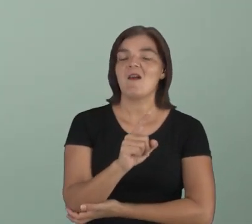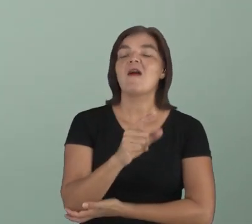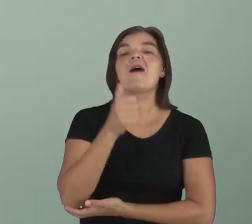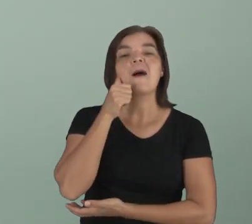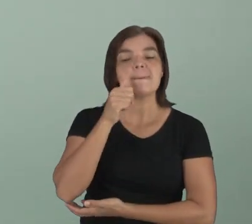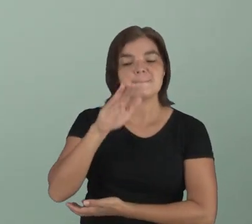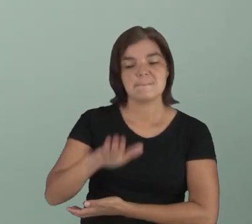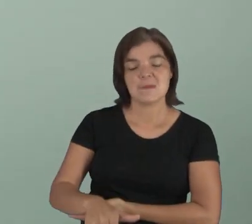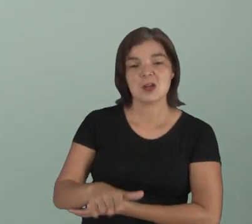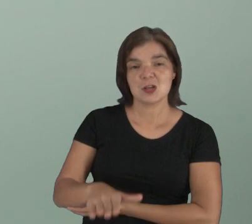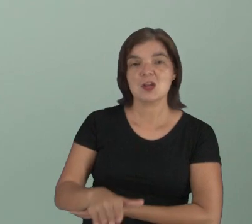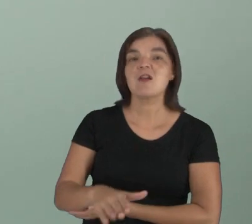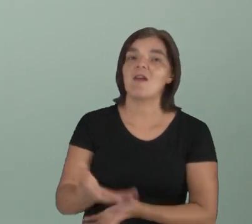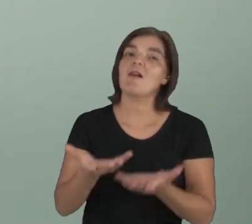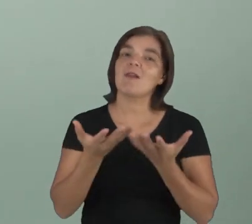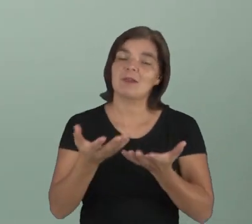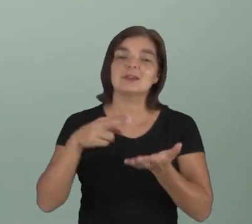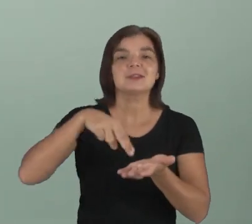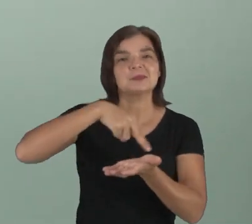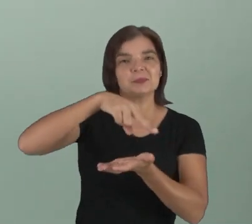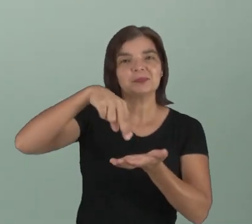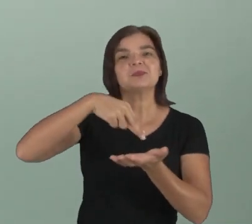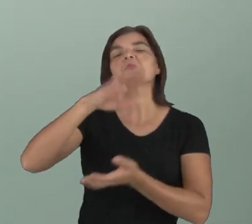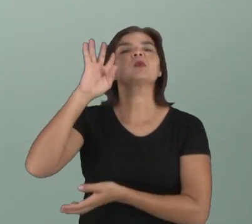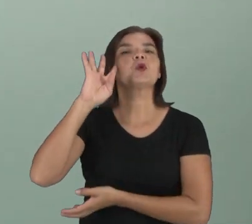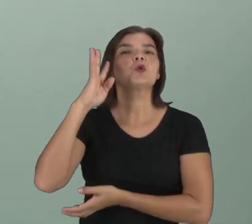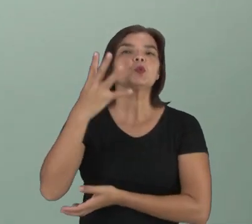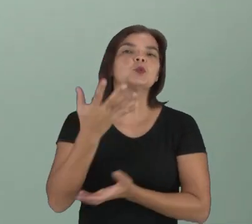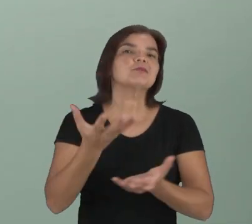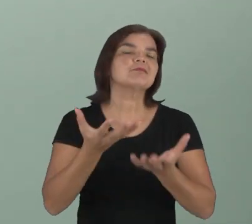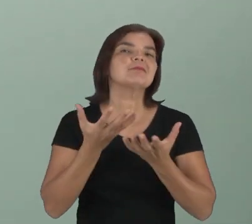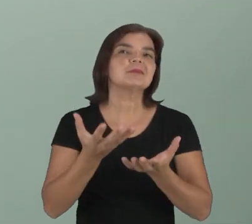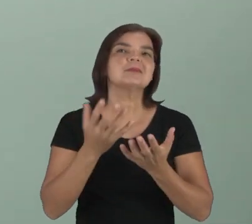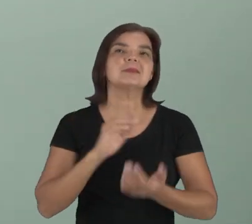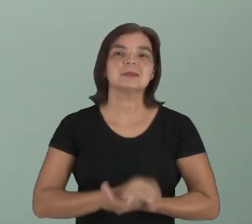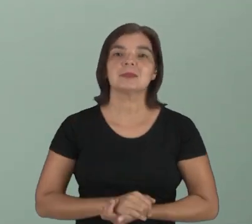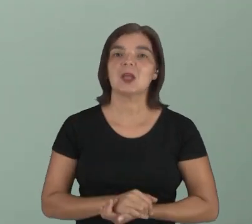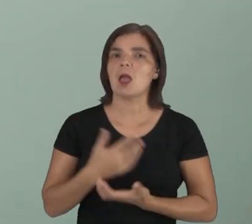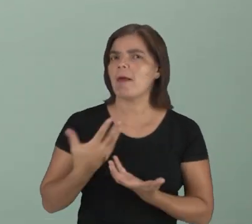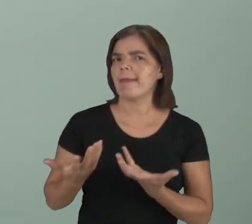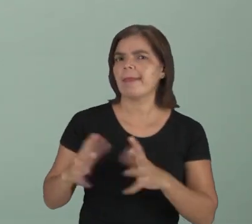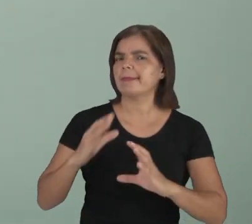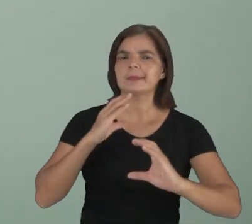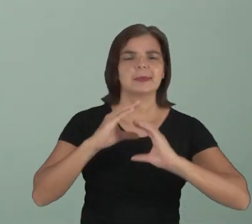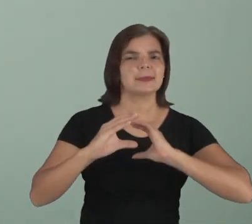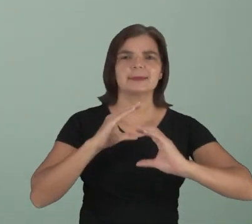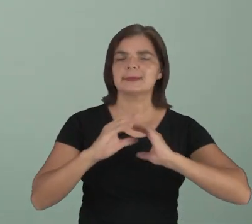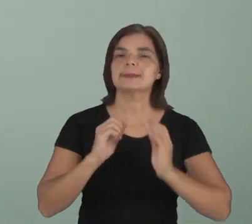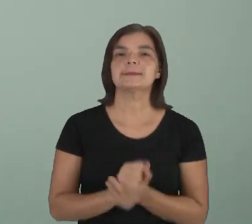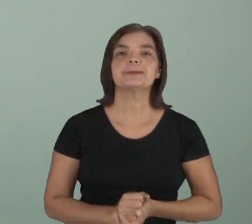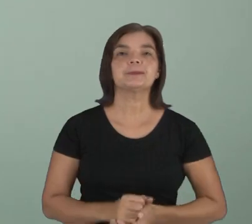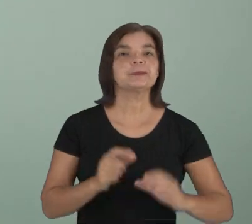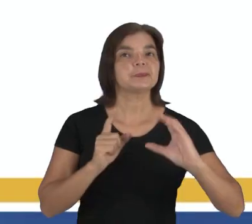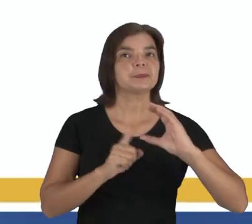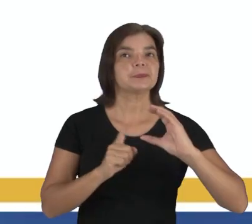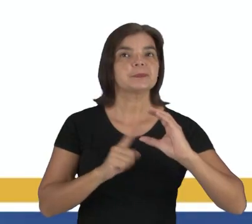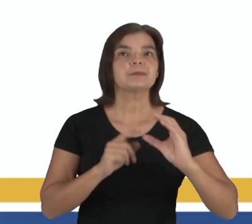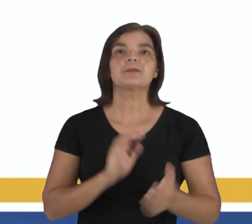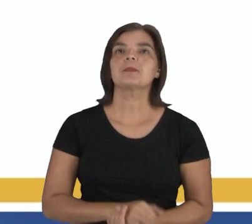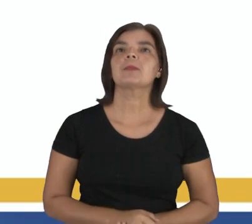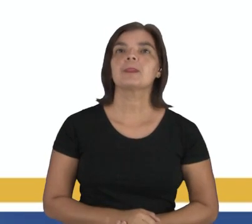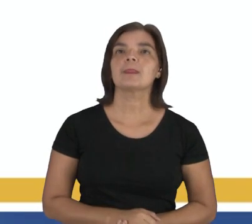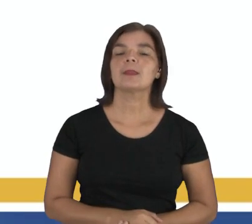bailarina, tão pequenina assim, ela já está bem decidida no que ela quer. Ela não quer cantar. Vamos ver a letra C?